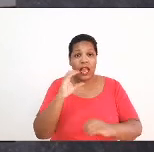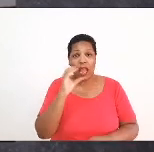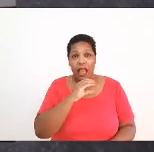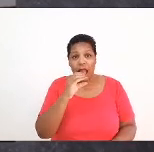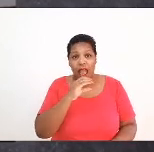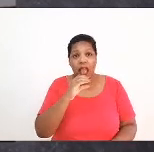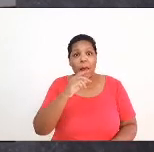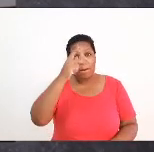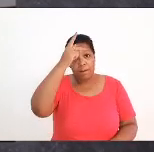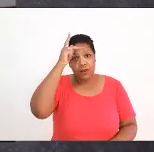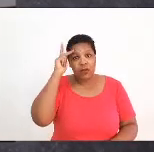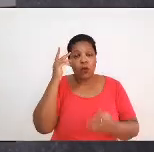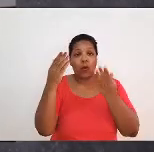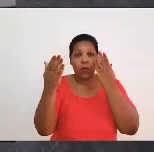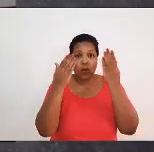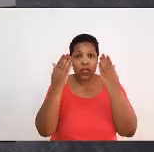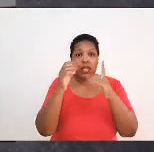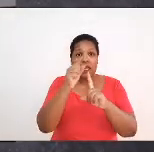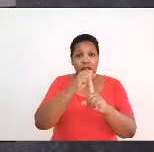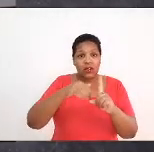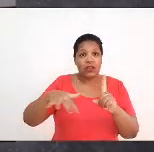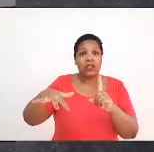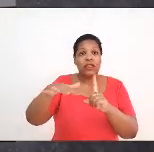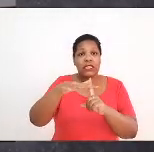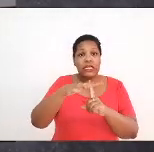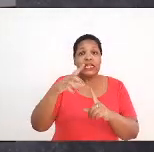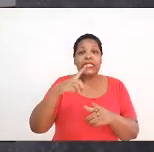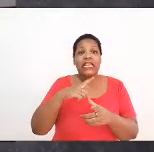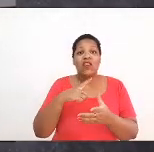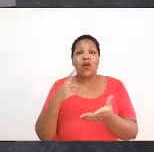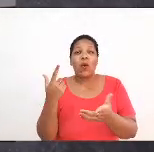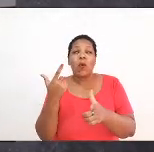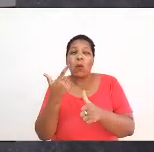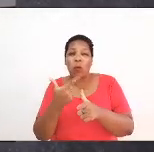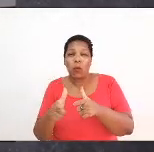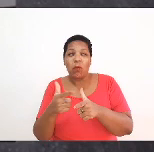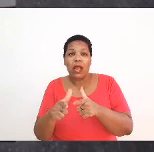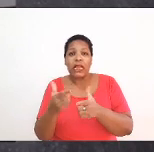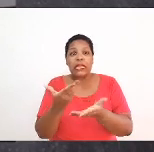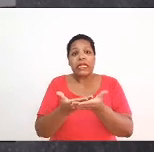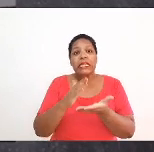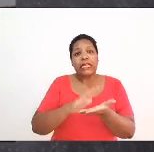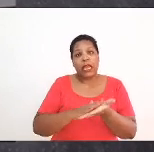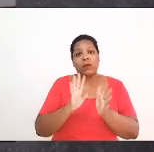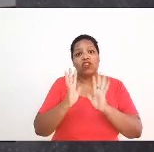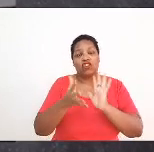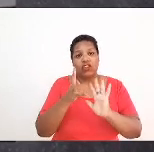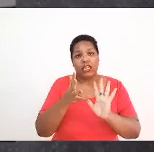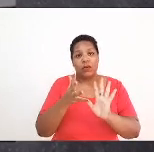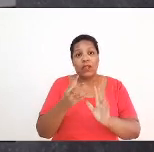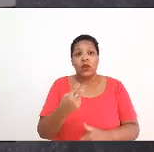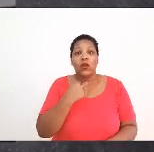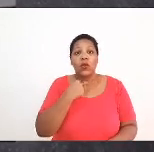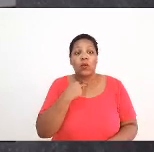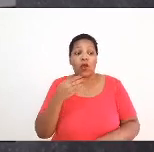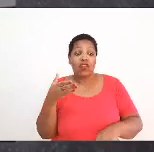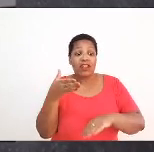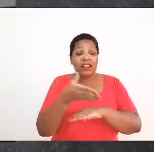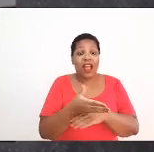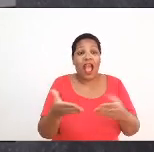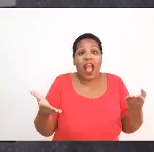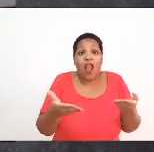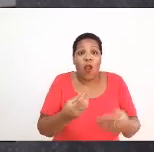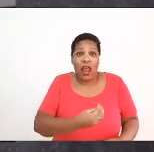sociedade, e aí a gente teve um imprevisto com a nossa intérprete de Libras e ela não pôde entrar para que já pudesse, como